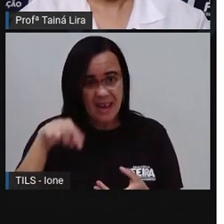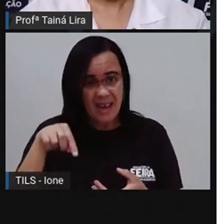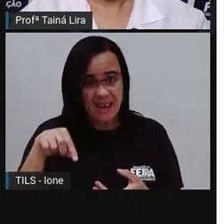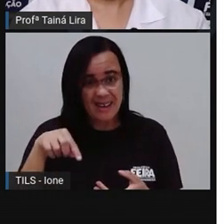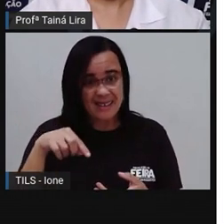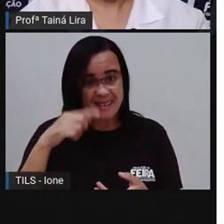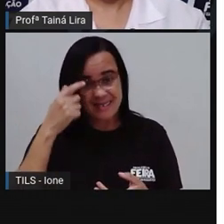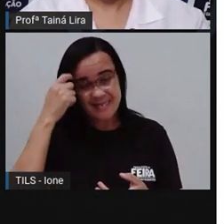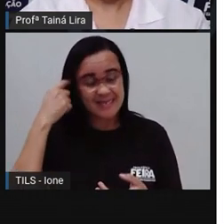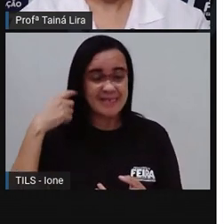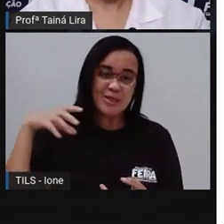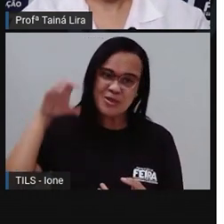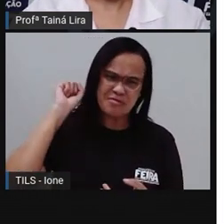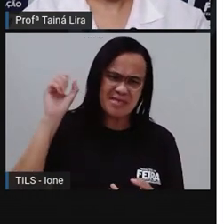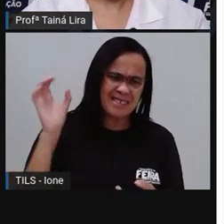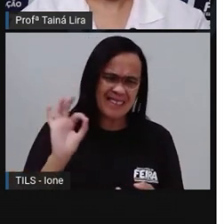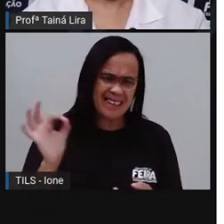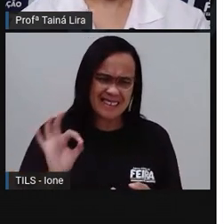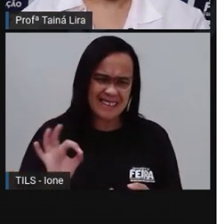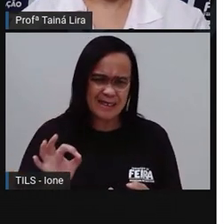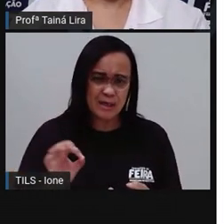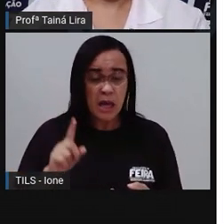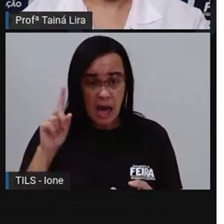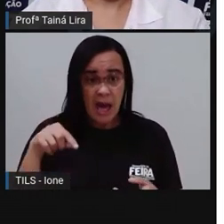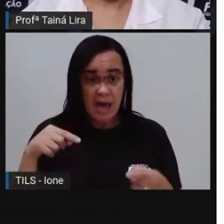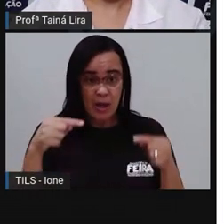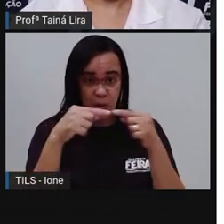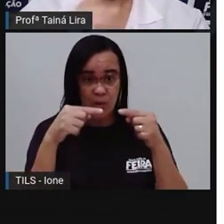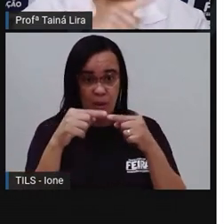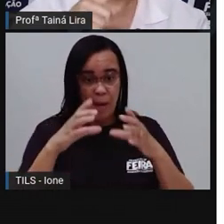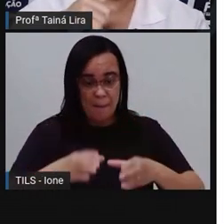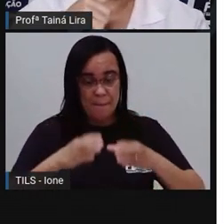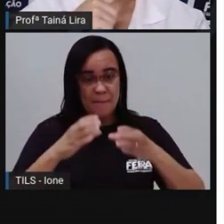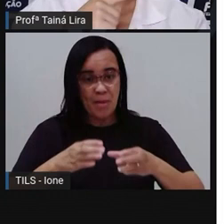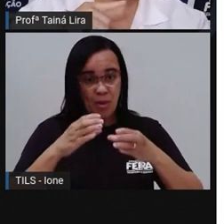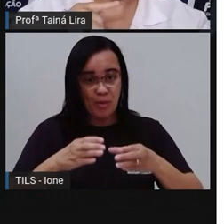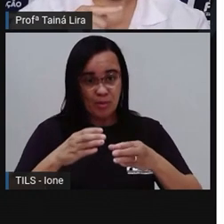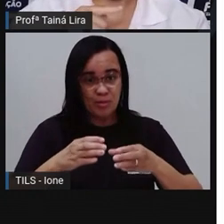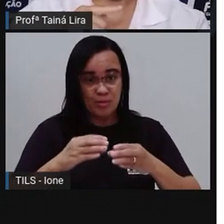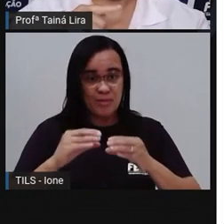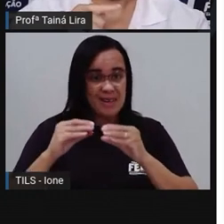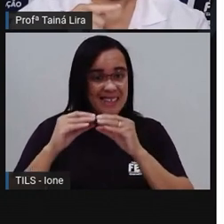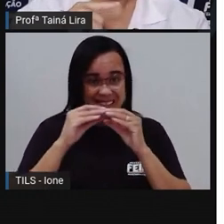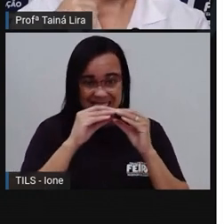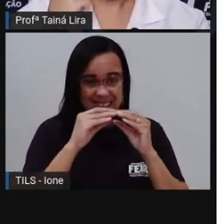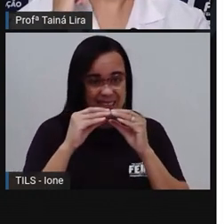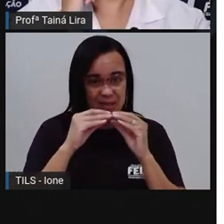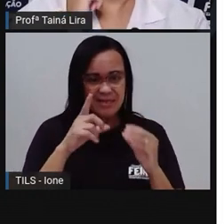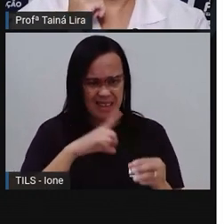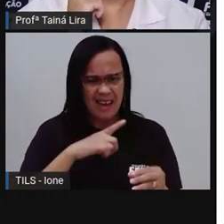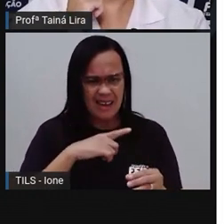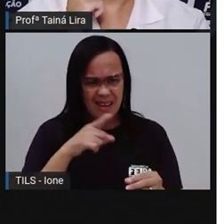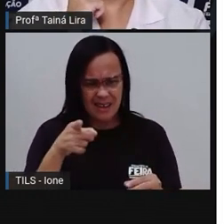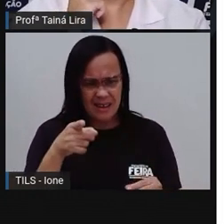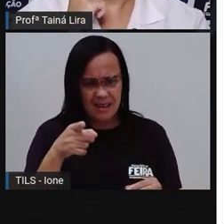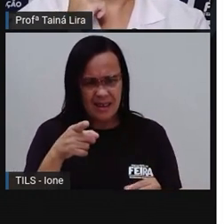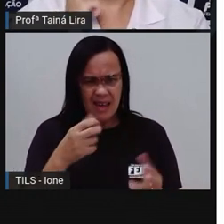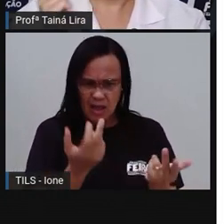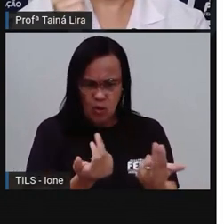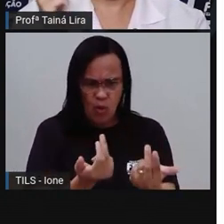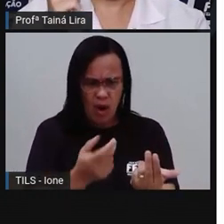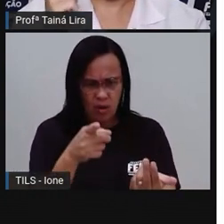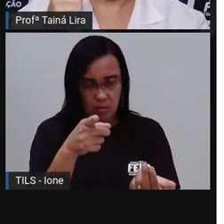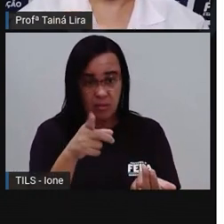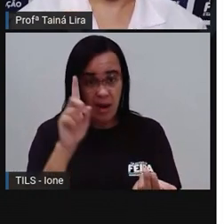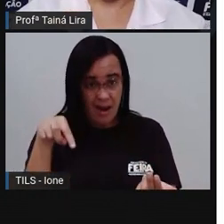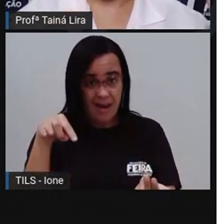Ah, vocês acham que é a receita do bolo de cenoura? Aquele mesmo que a gente... Será que é o mesmo bolo, gente?